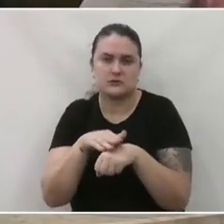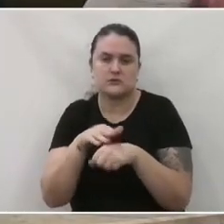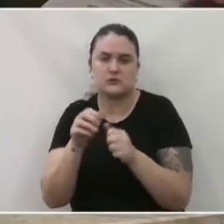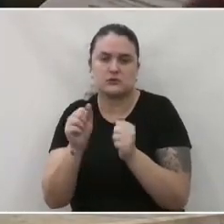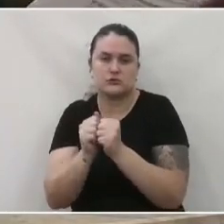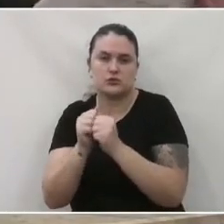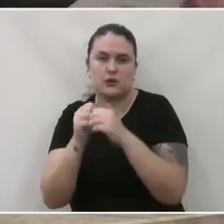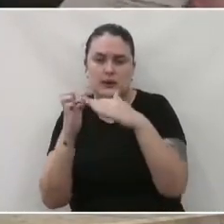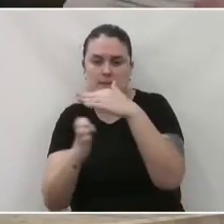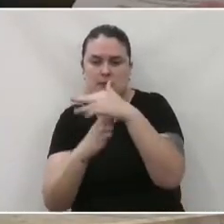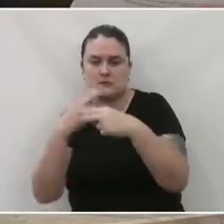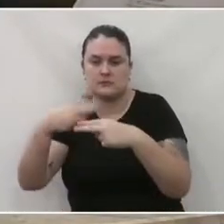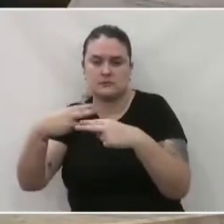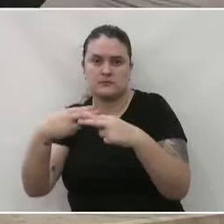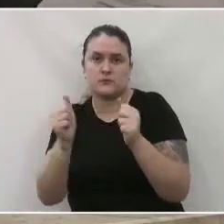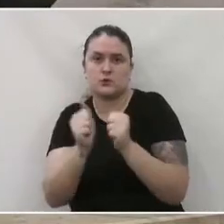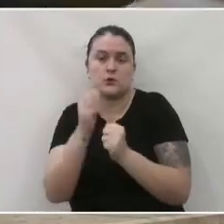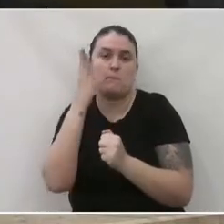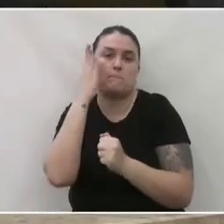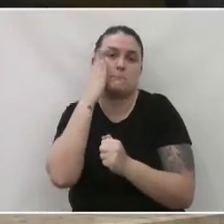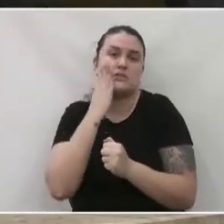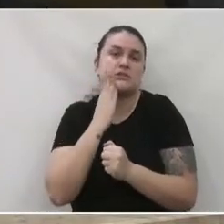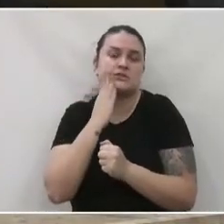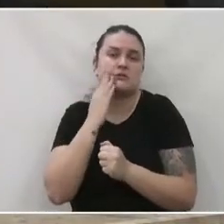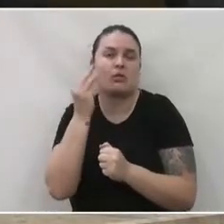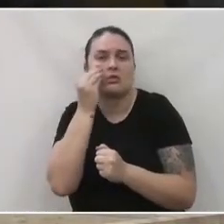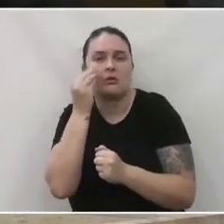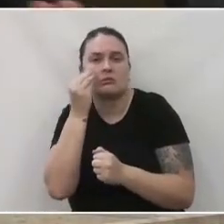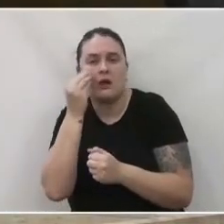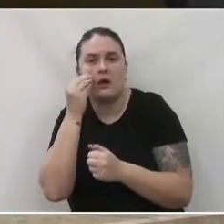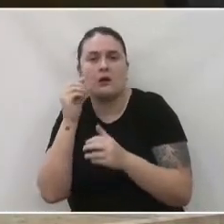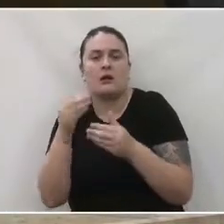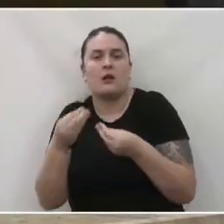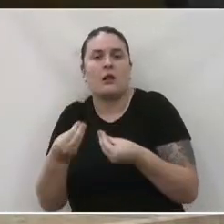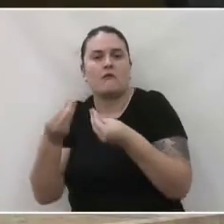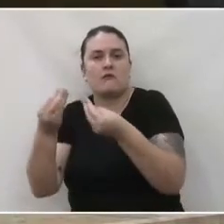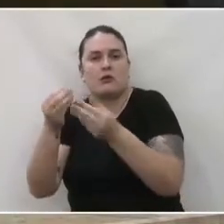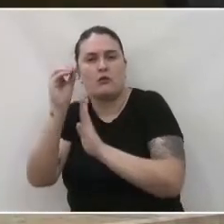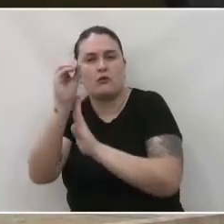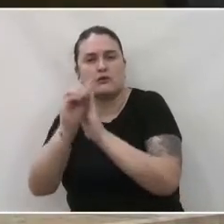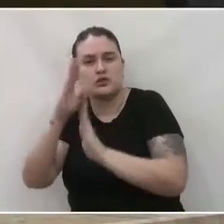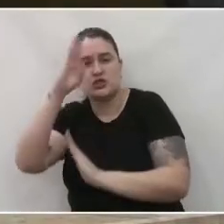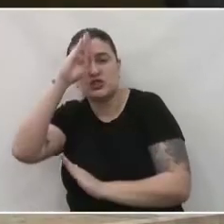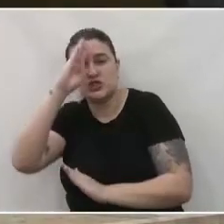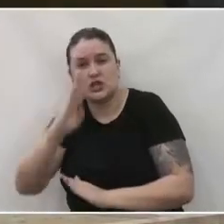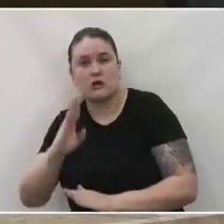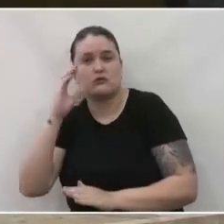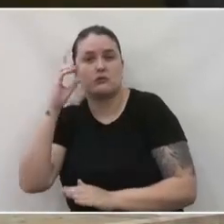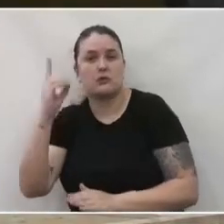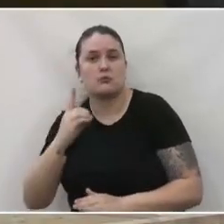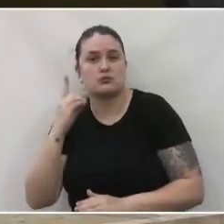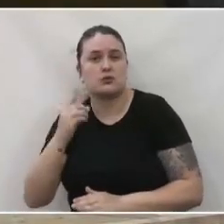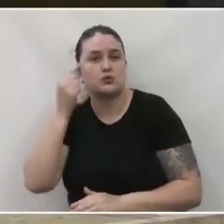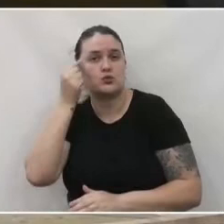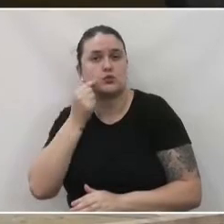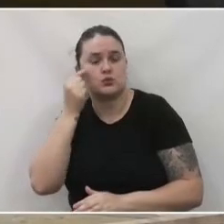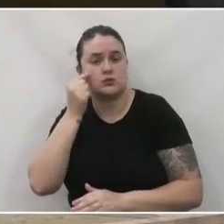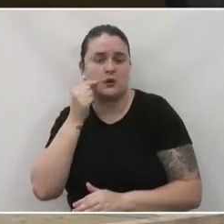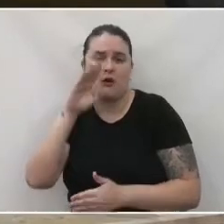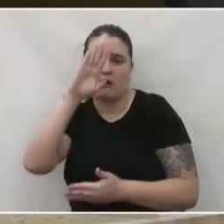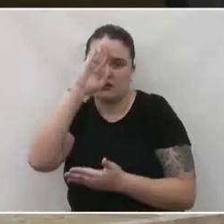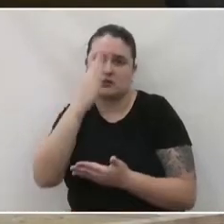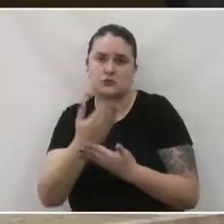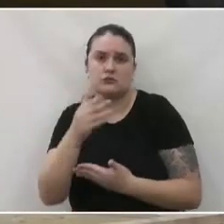com a Sanepar e o Bachir, e a gente levando aí um ofício direto para o deputado Luce, eu acredito que nós